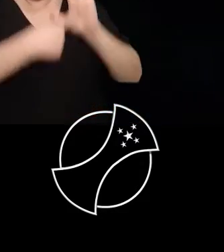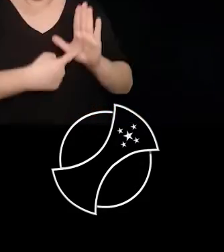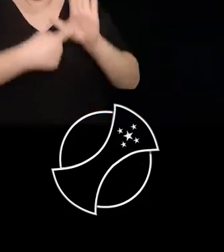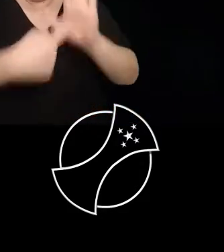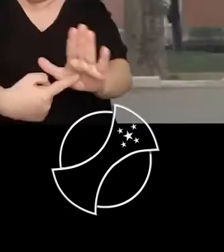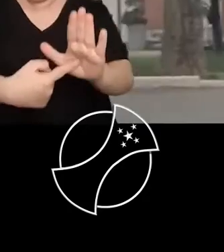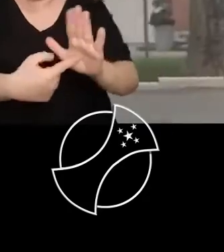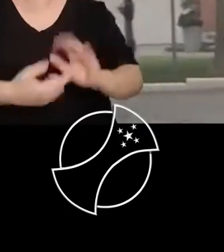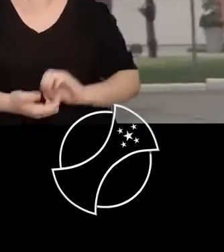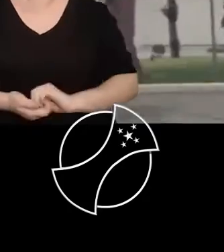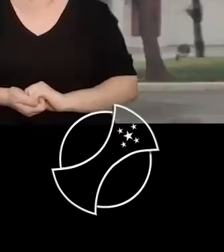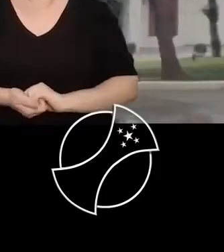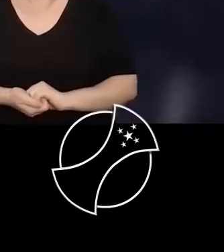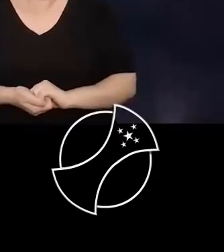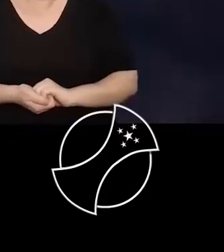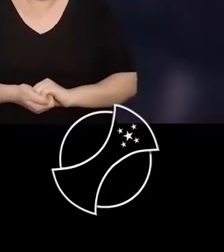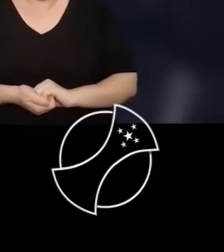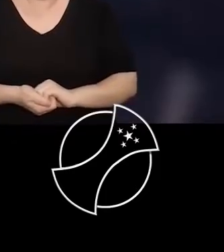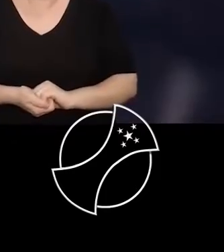apresenta